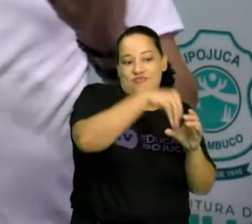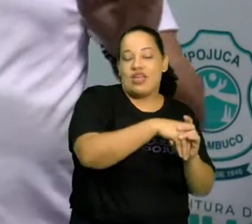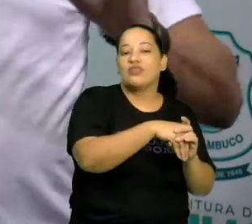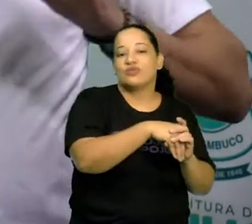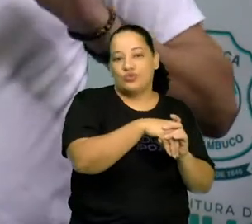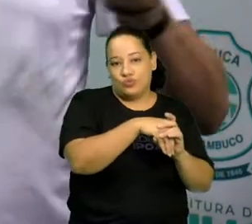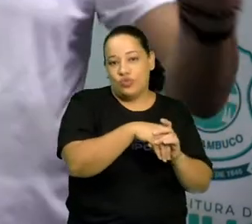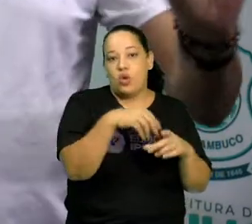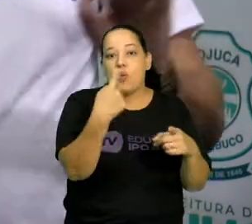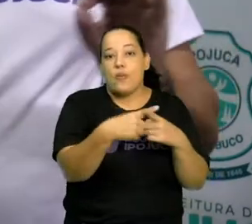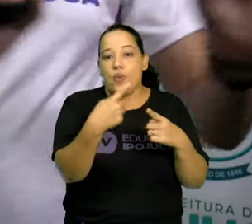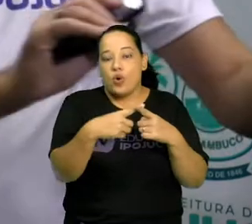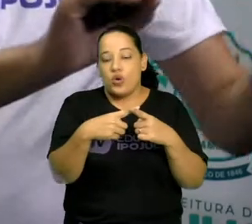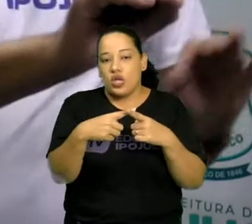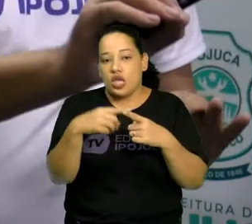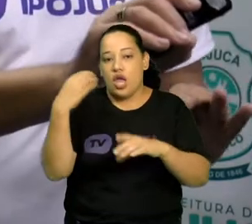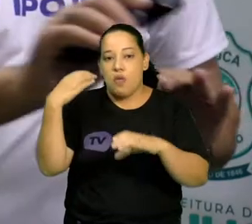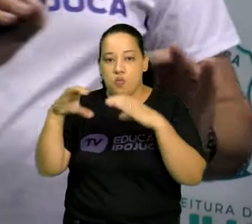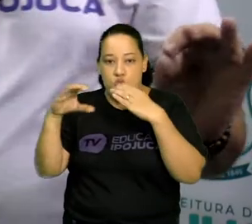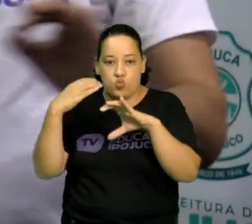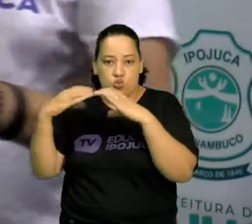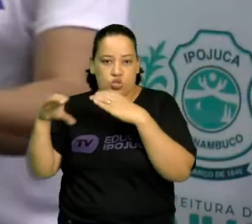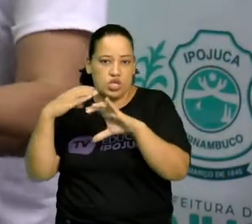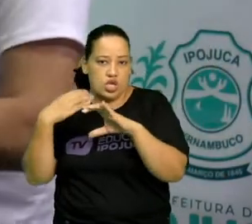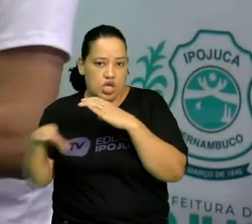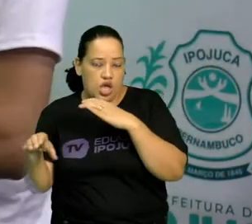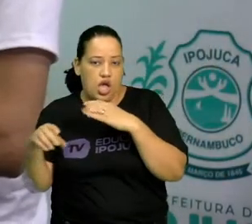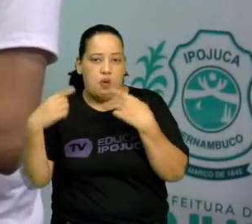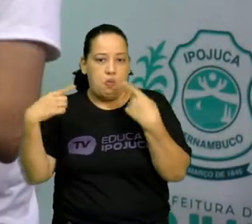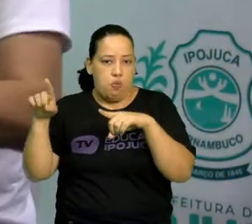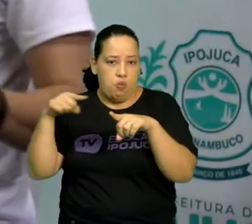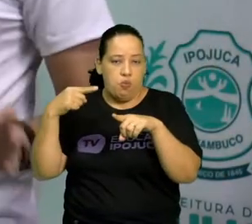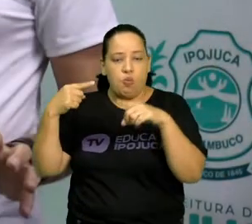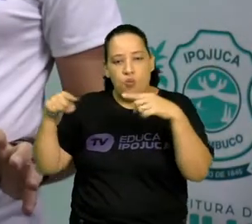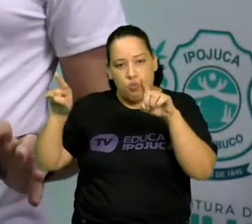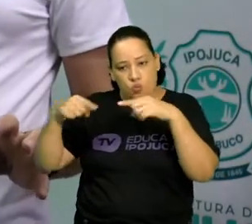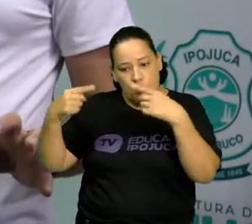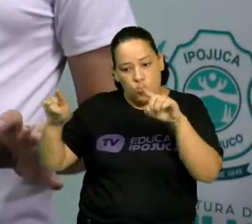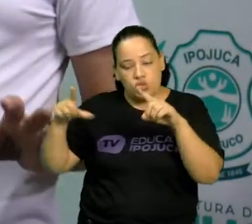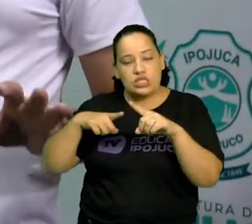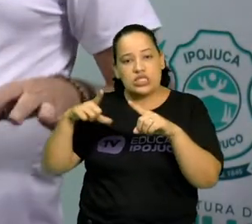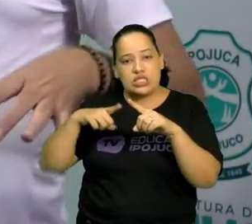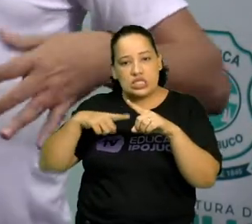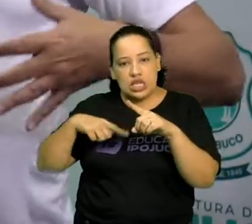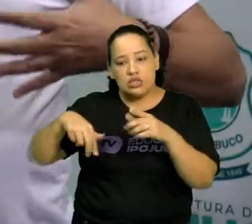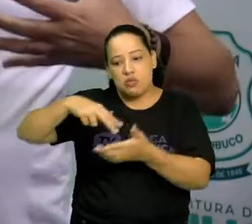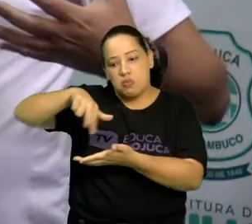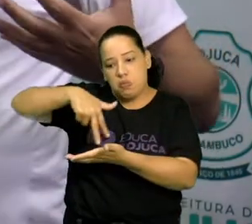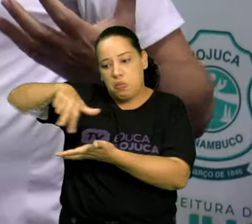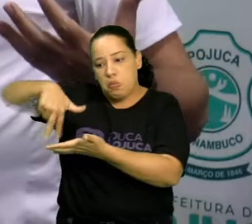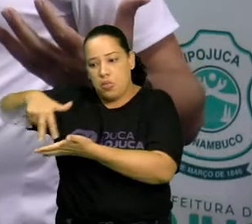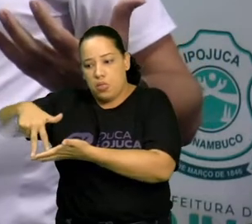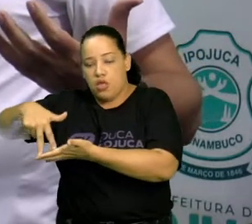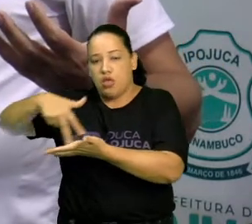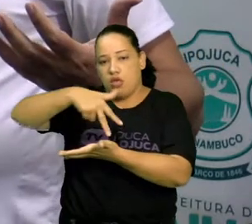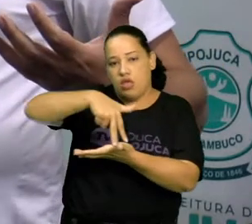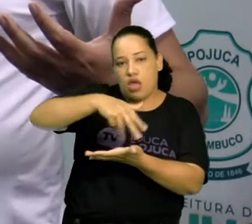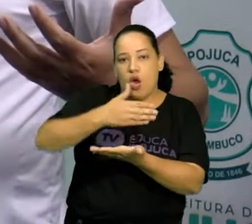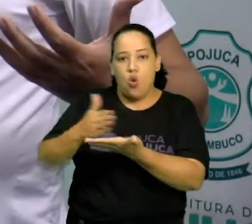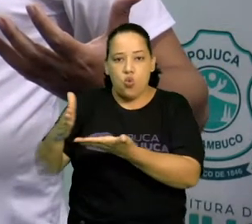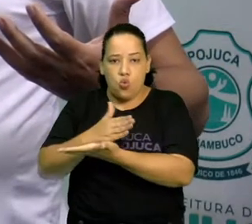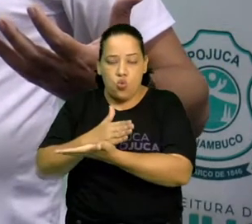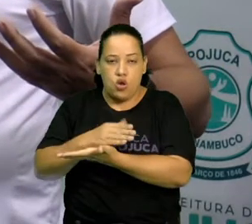você vai ter números musicais, você vai ter coreografias aqui e ali. Na dança-teatro,